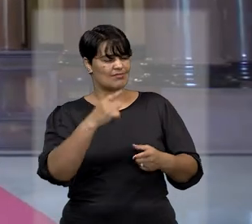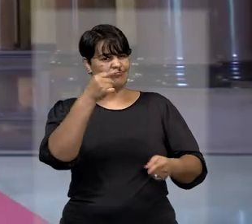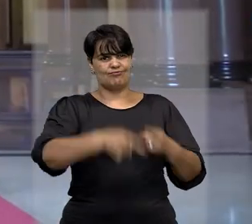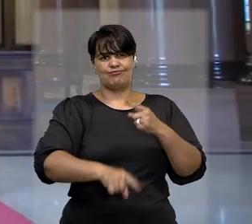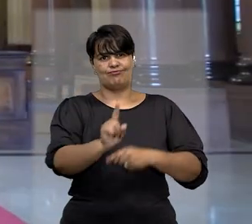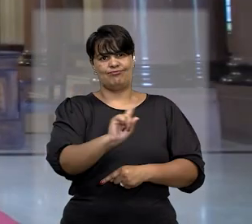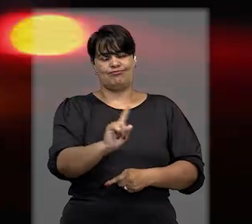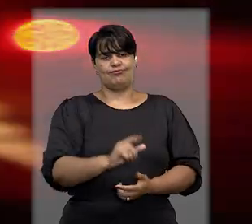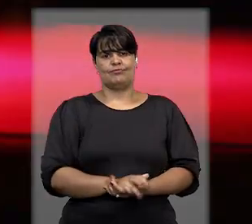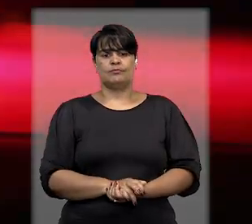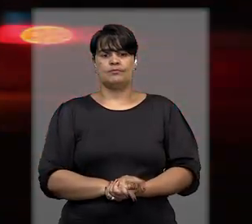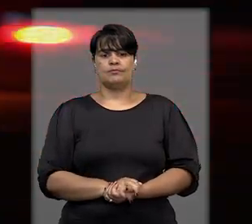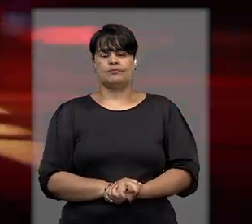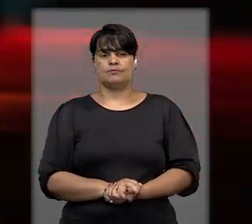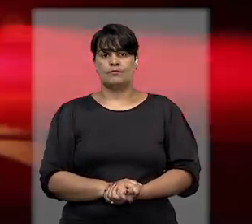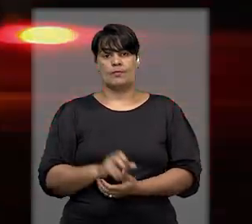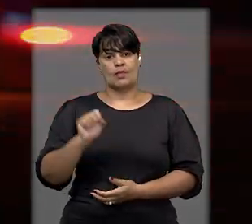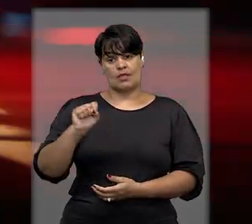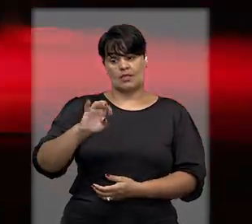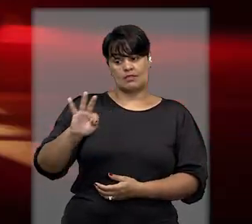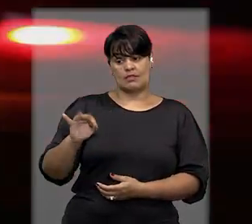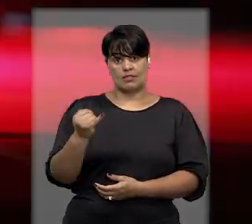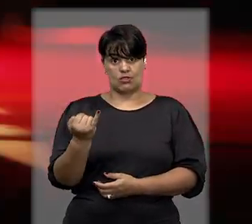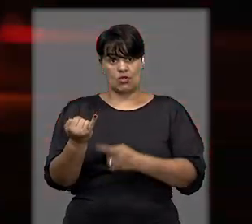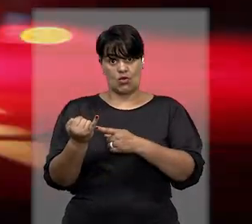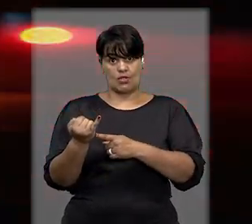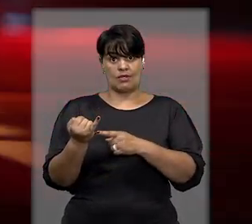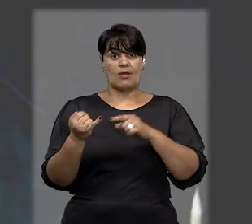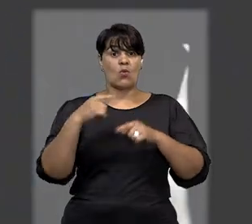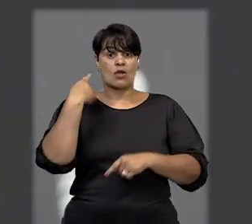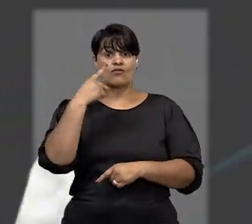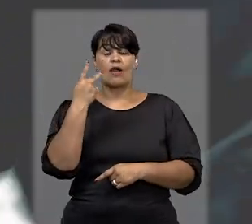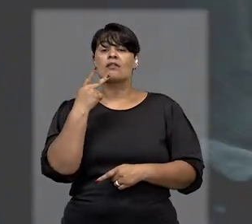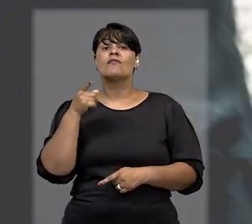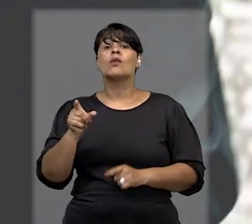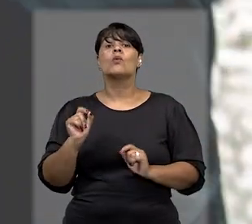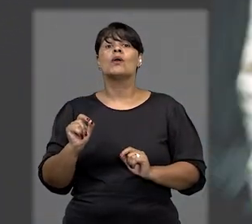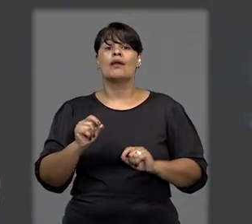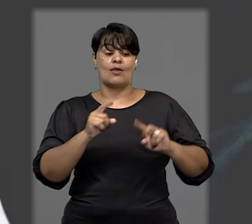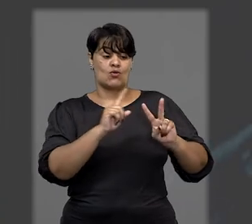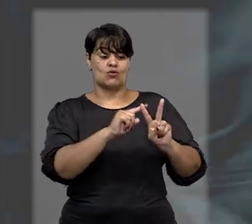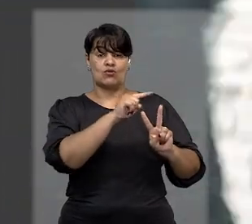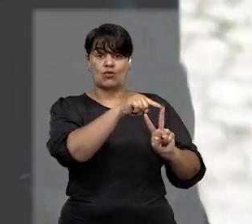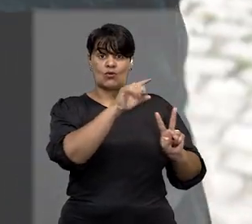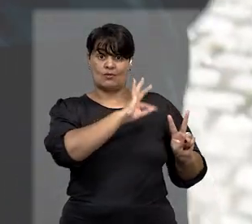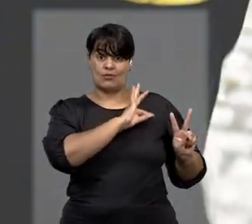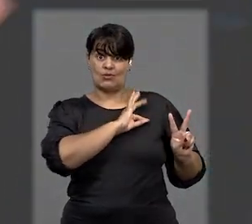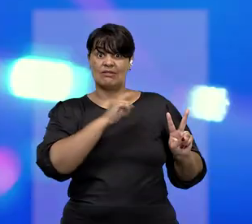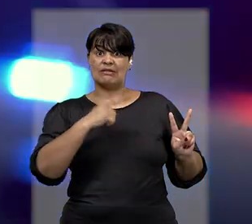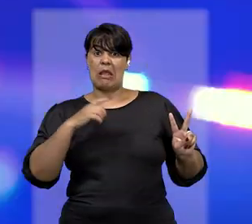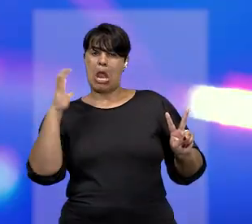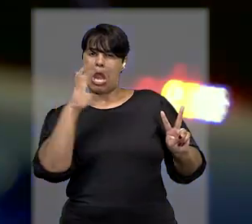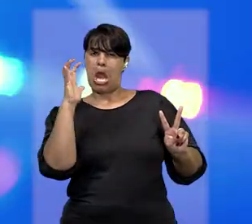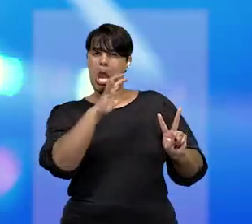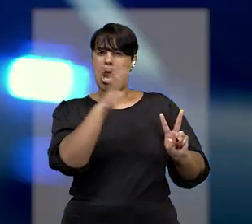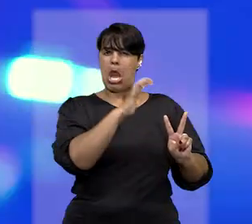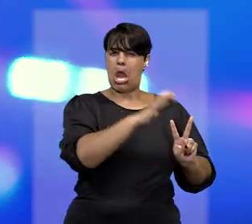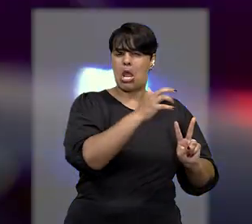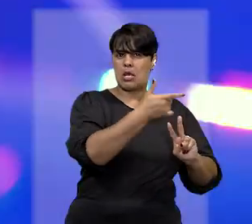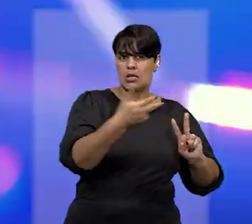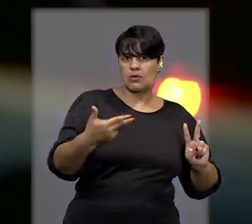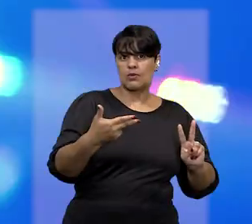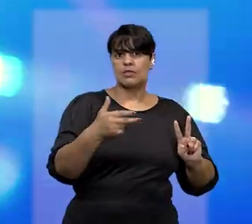insuficientes. No STJ, a defesa afirma que os policiais sofrem constrangimento ilegal com a prisão e que o